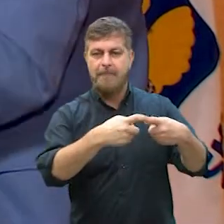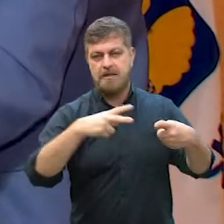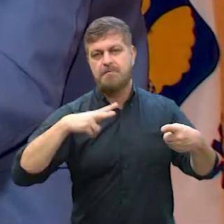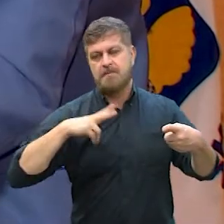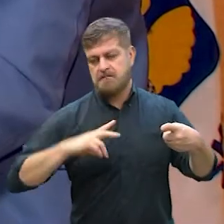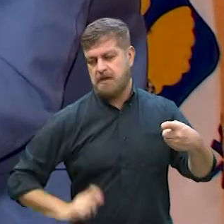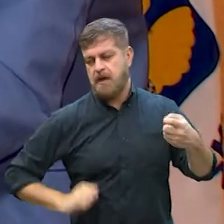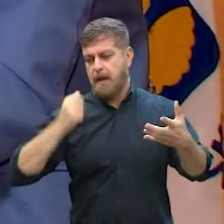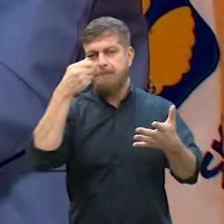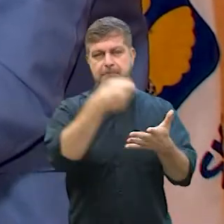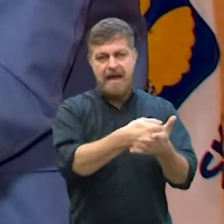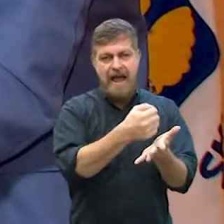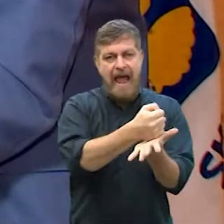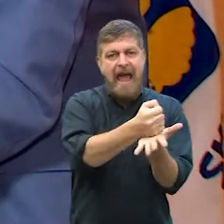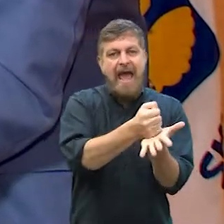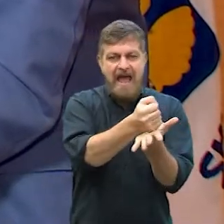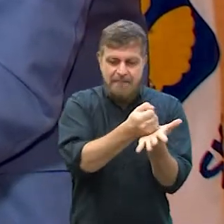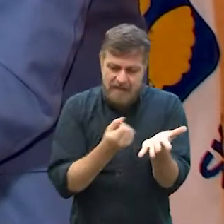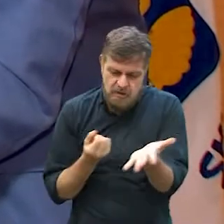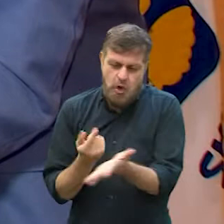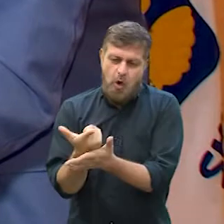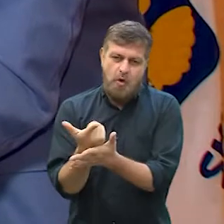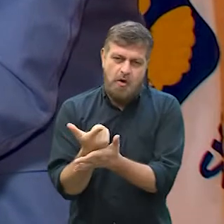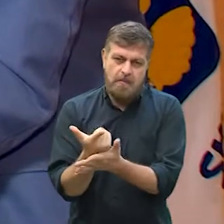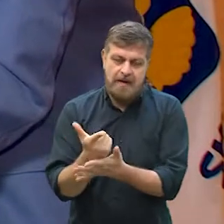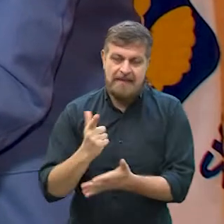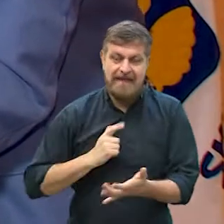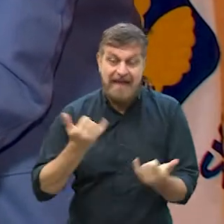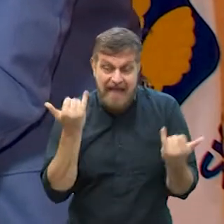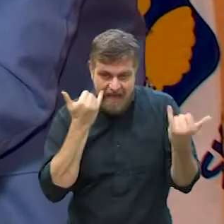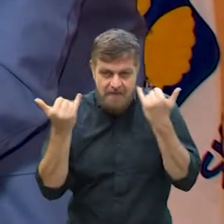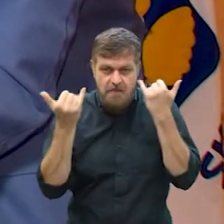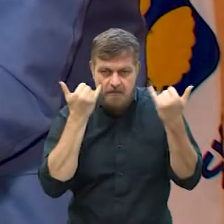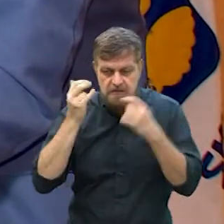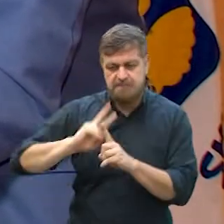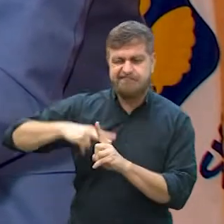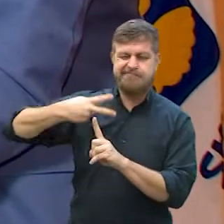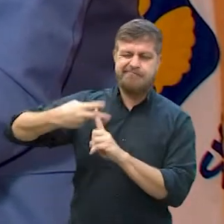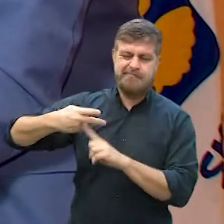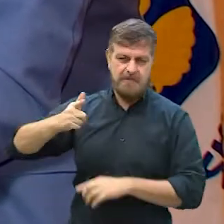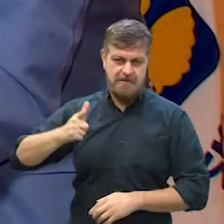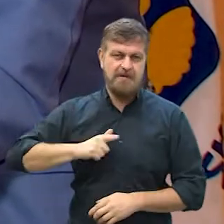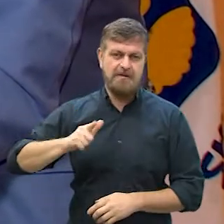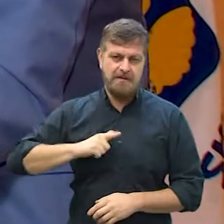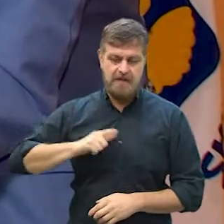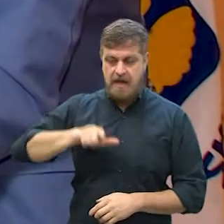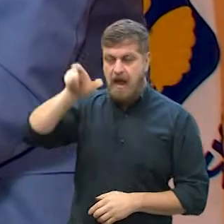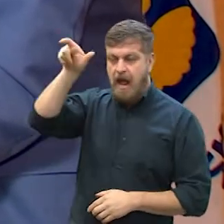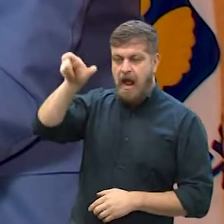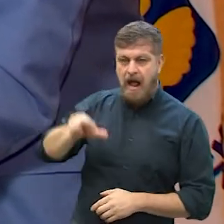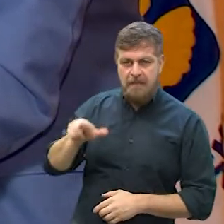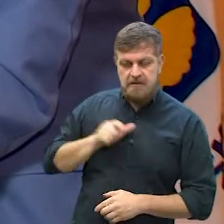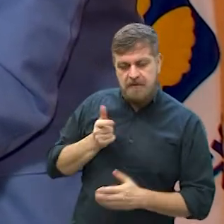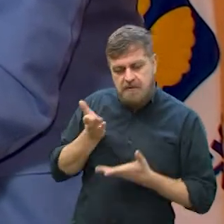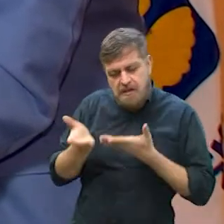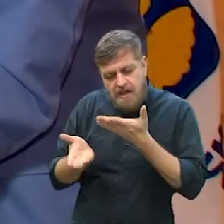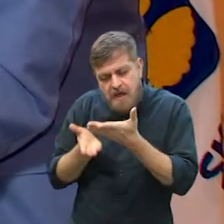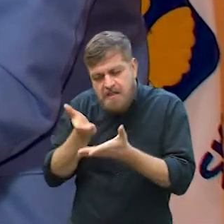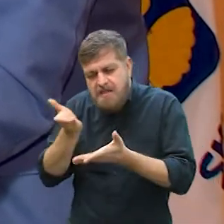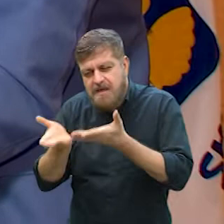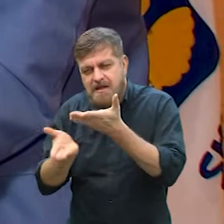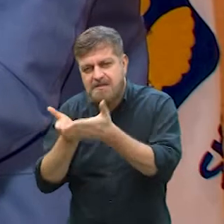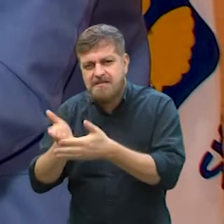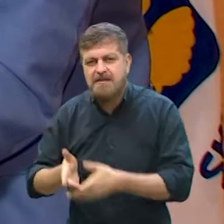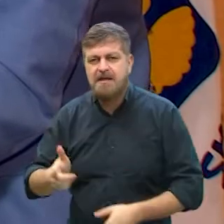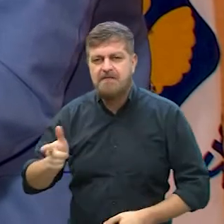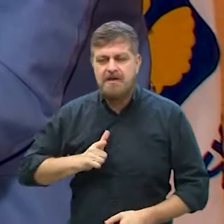médico particular, ele tem condição de comprar o medicamento, então, e ele tem mais informações também, eu tenho certeza que ele vai ser, vai